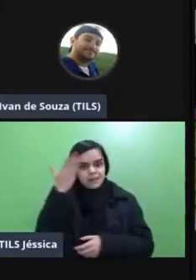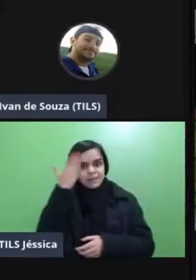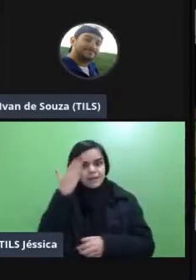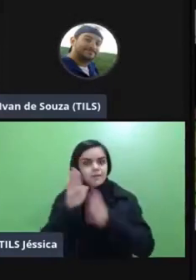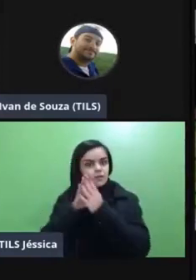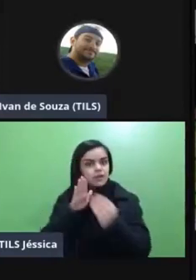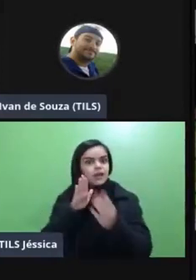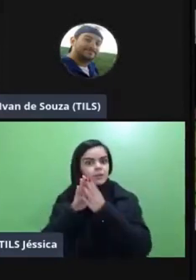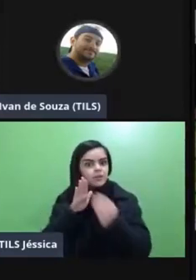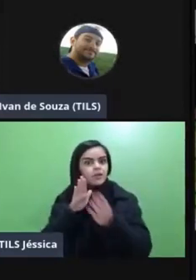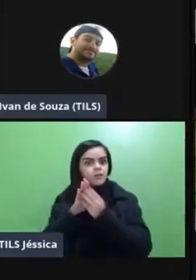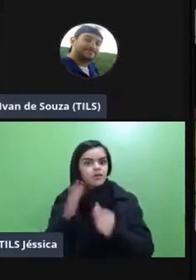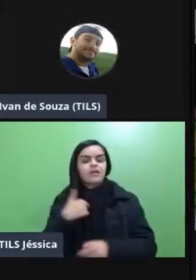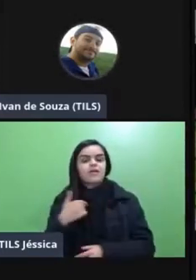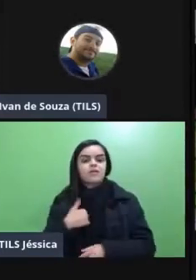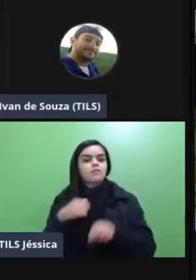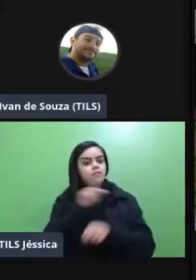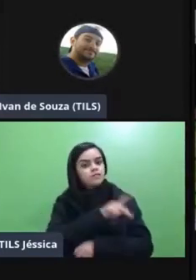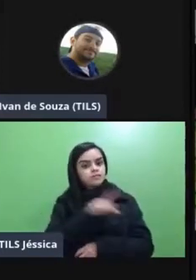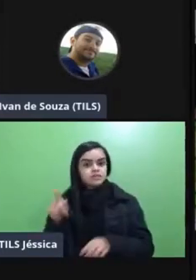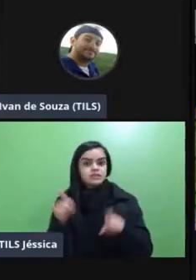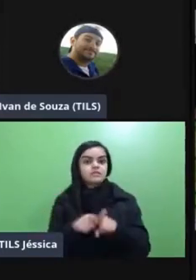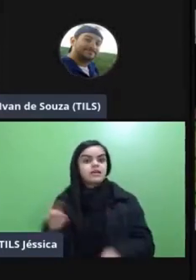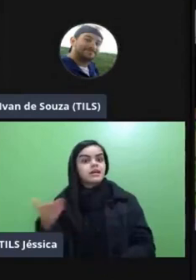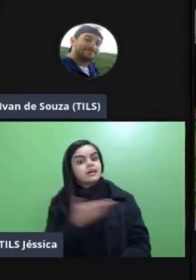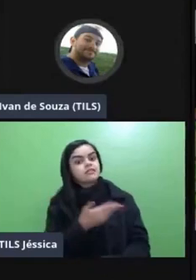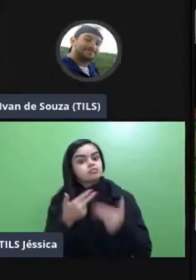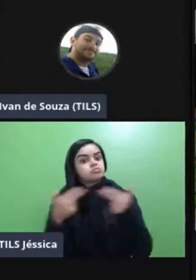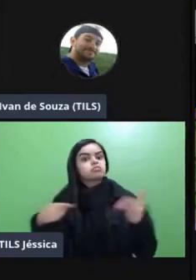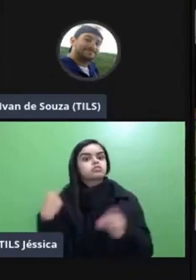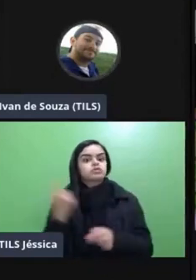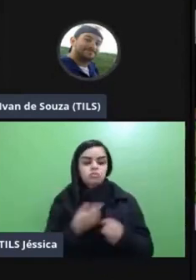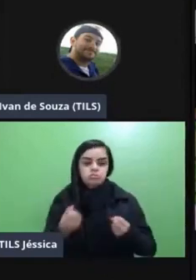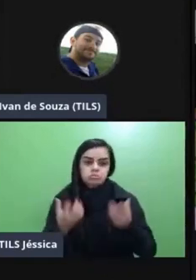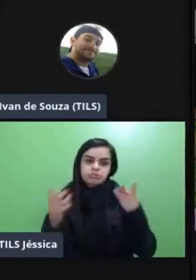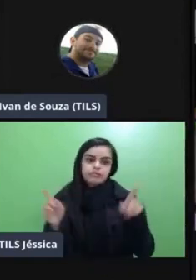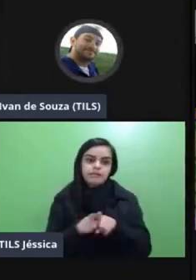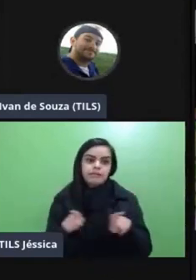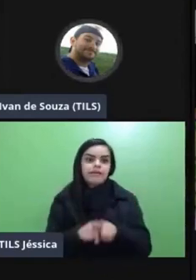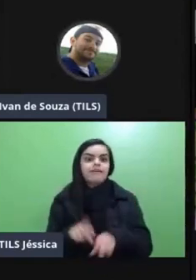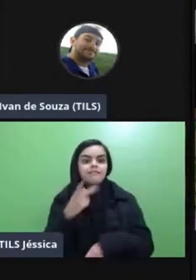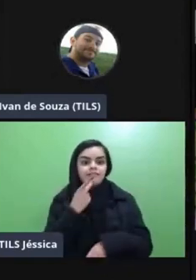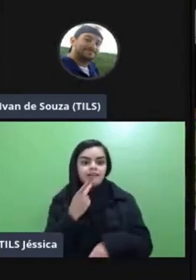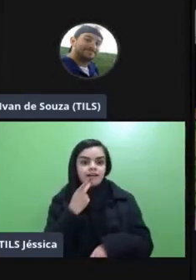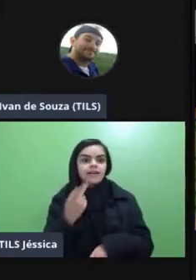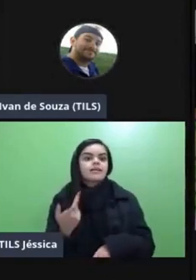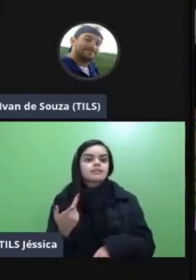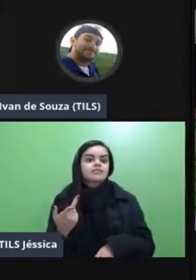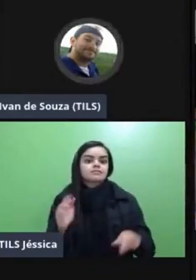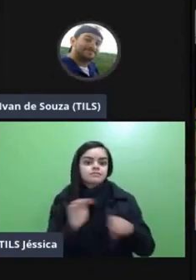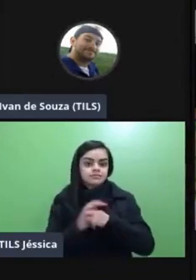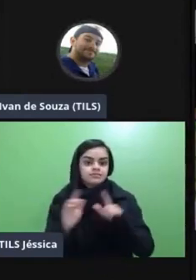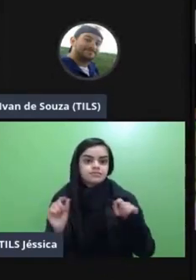modelos que acho que essa foi eu como docente acho que essa foi uma das coisas que a gente se perguntou muito durante primeiro o ensino remoto fala meu Deus se eu